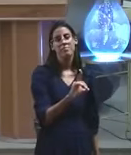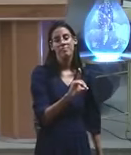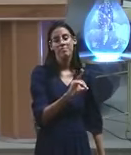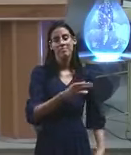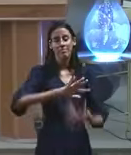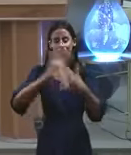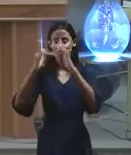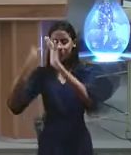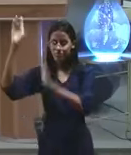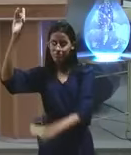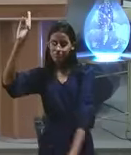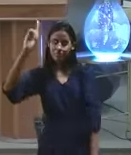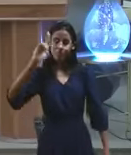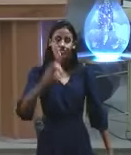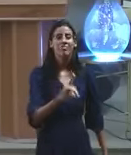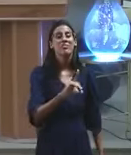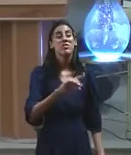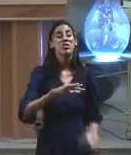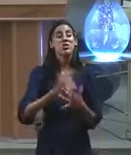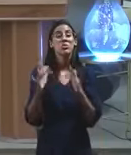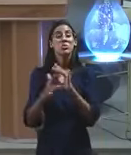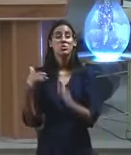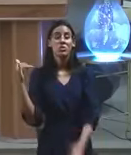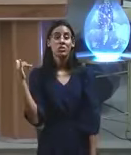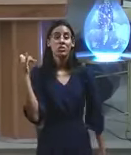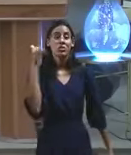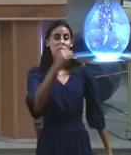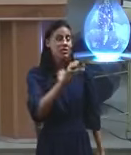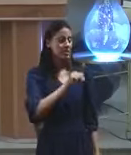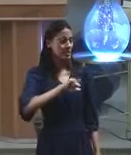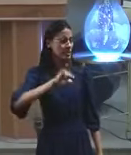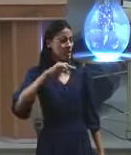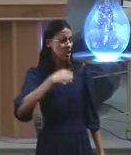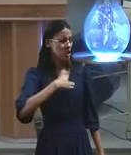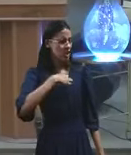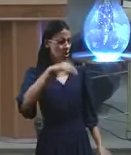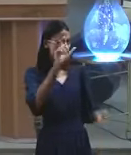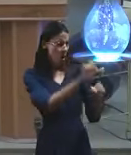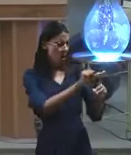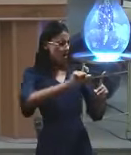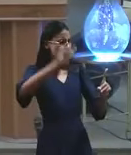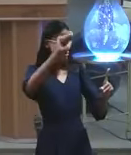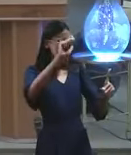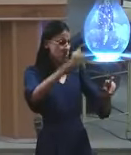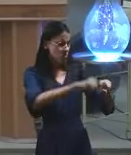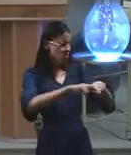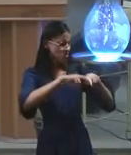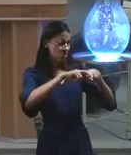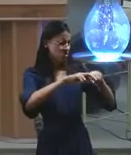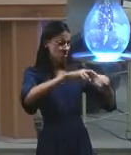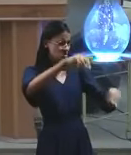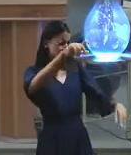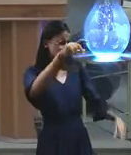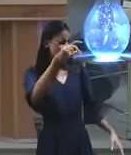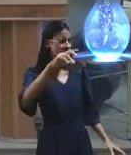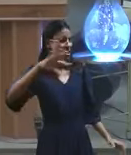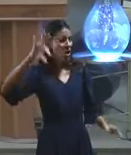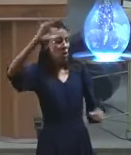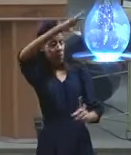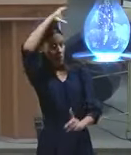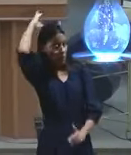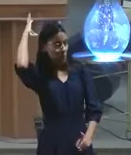Ele chegou, sabe o que Jesus disse? Se eu estou expulsando o demônio pelo Espírito de Deus,